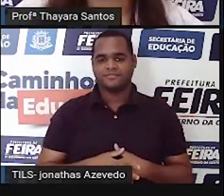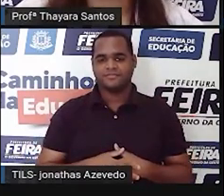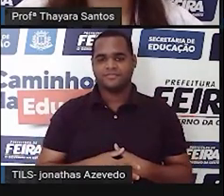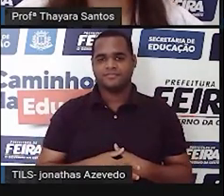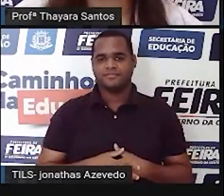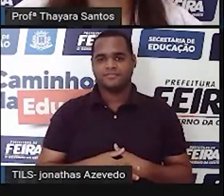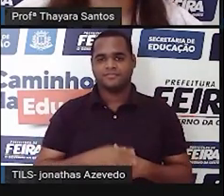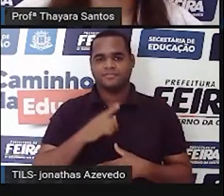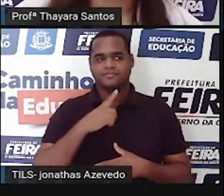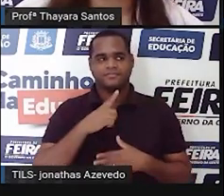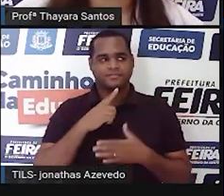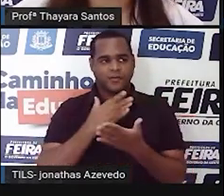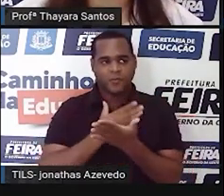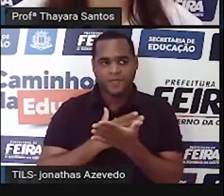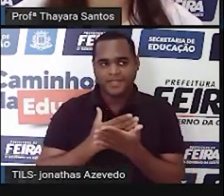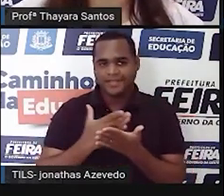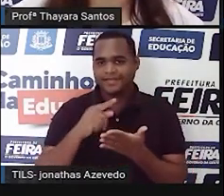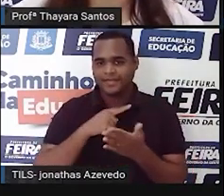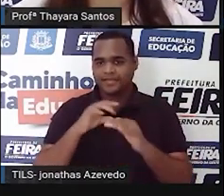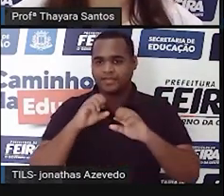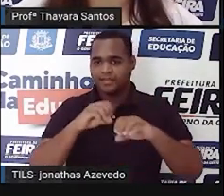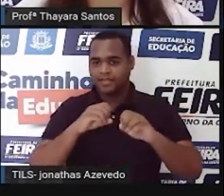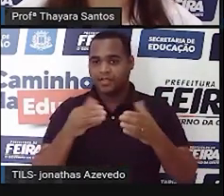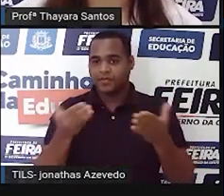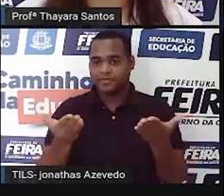Vamos lá começar a nossa aula de hoje.